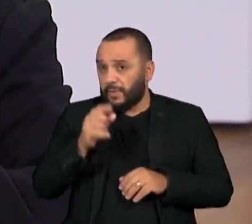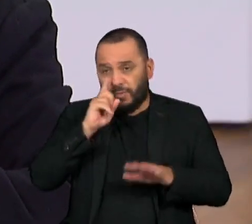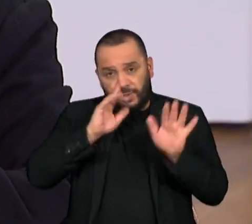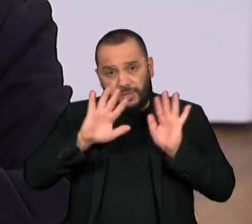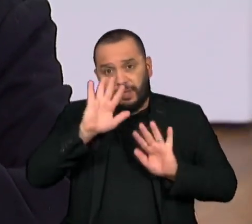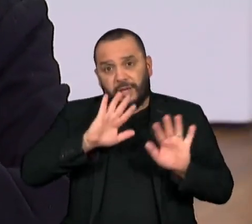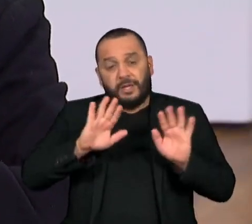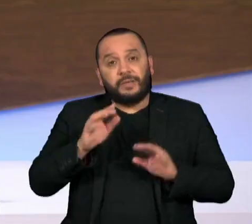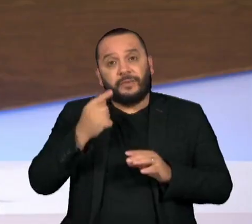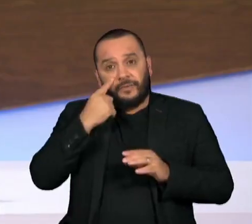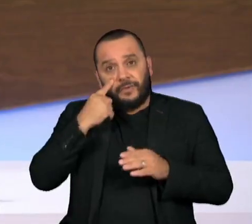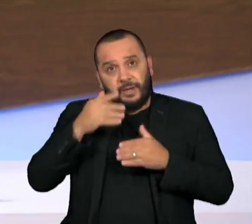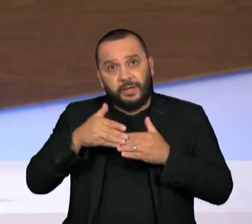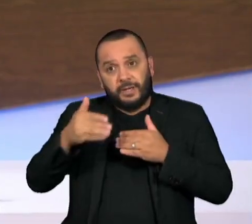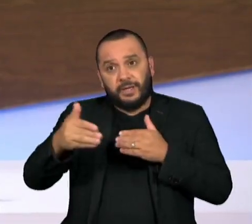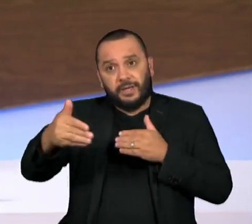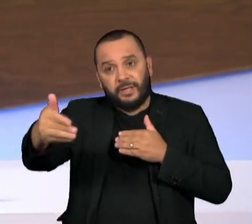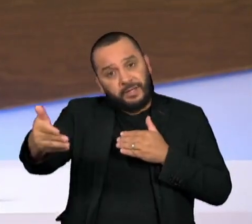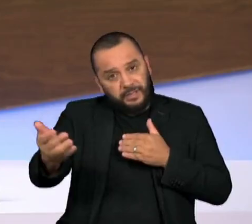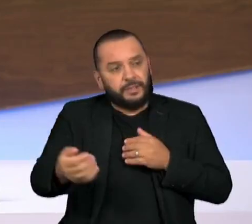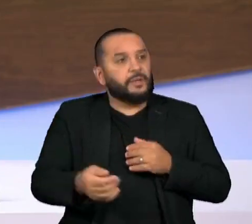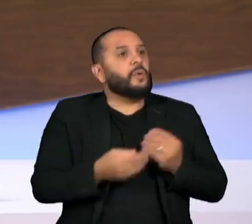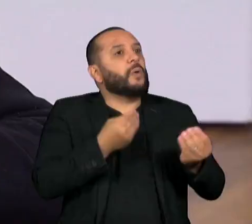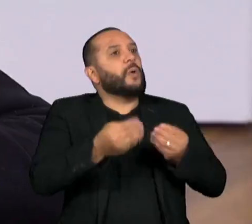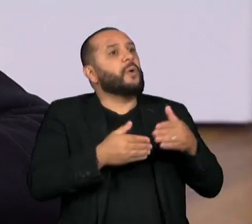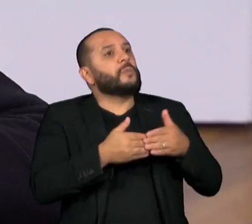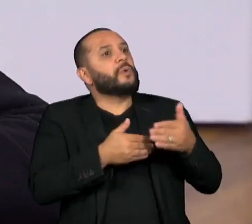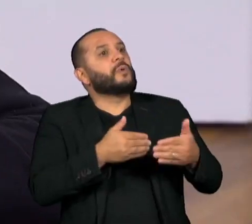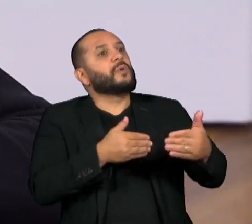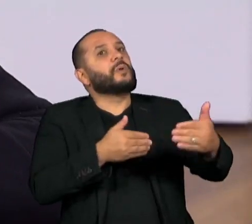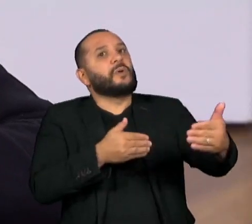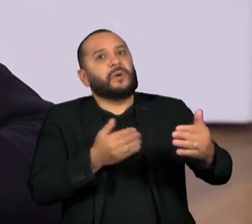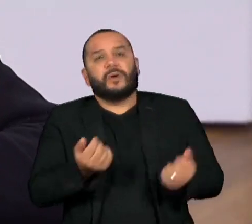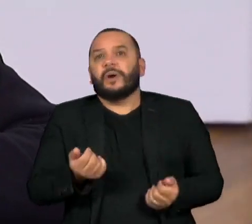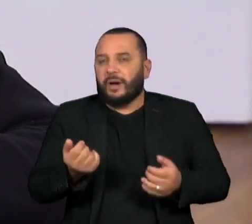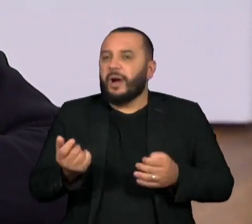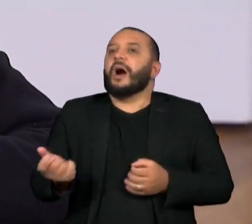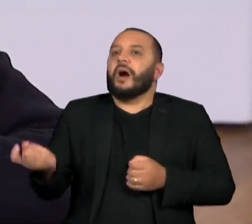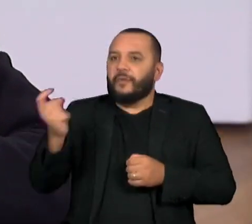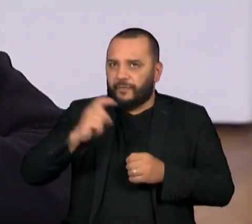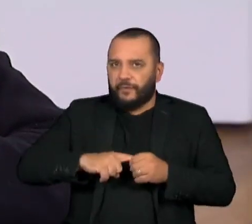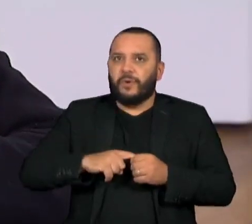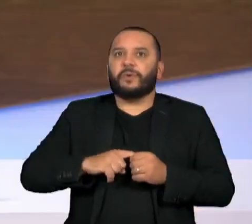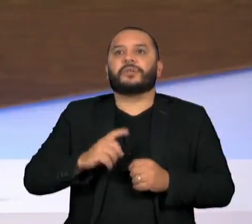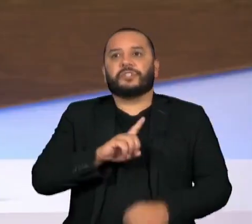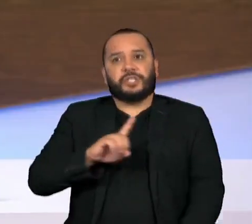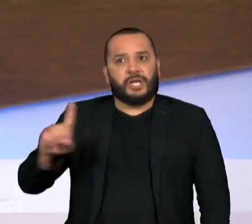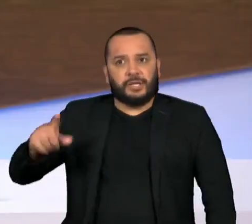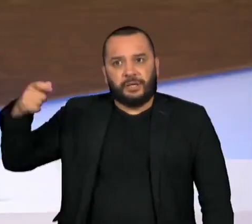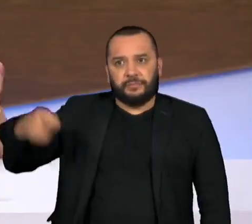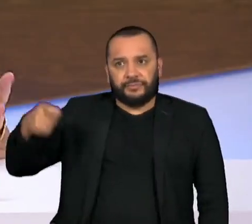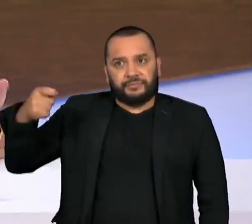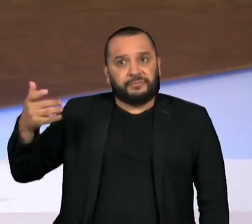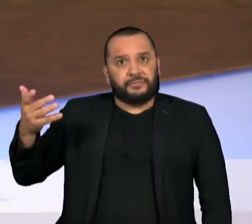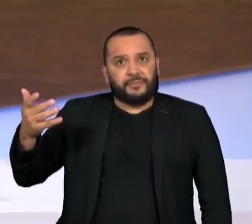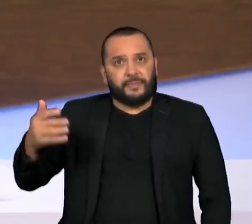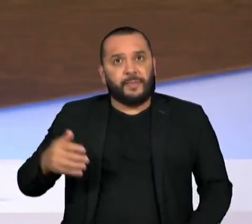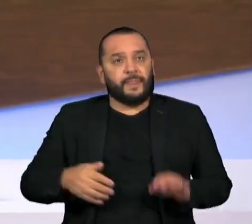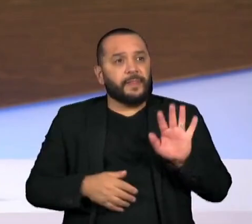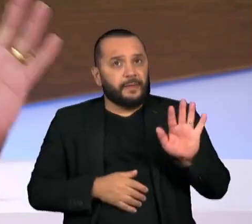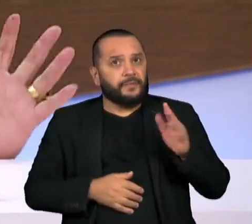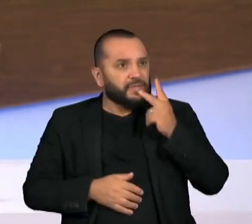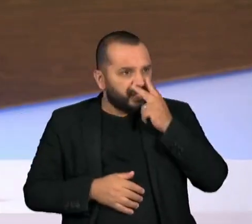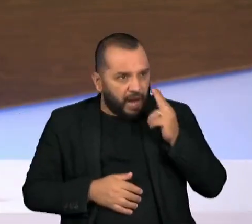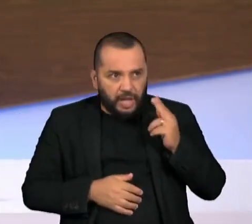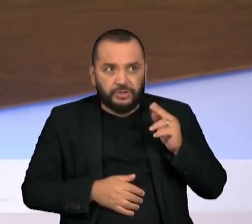espera na esquina. O que é nos espera na esquina? Dória, depois... A volta. A volta da extrema-direita. Você acha que se o Lula errar... deixa eu só